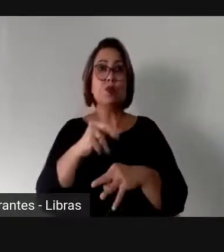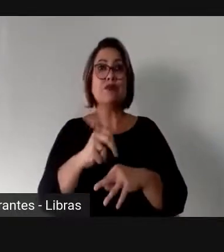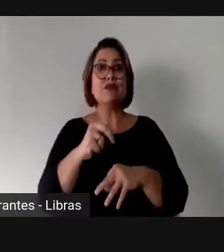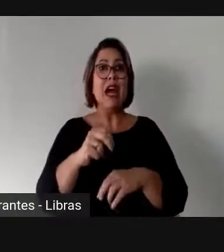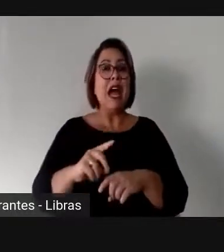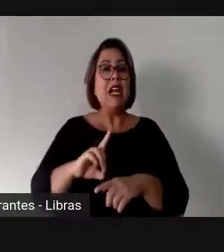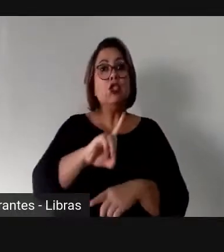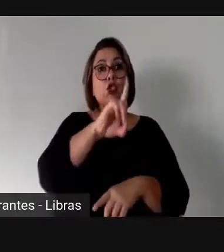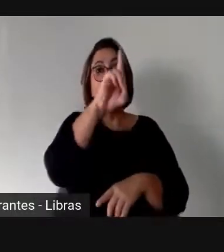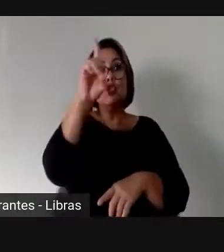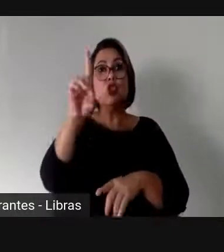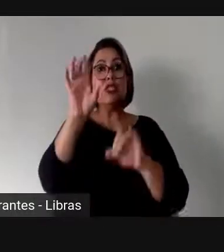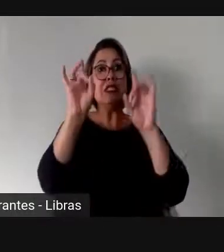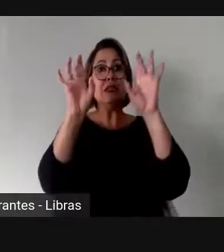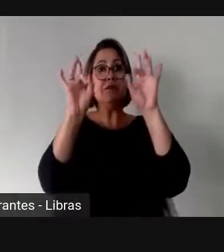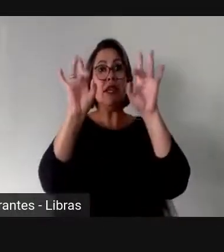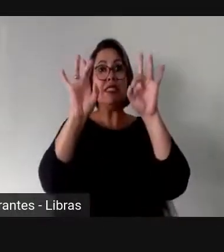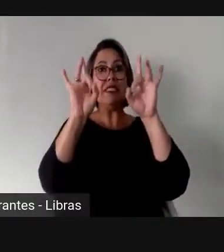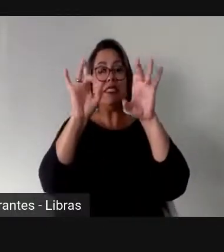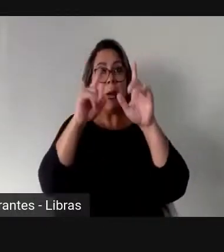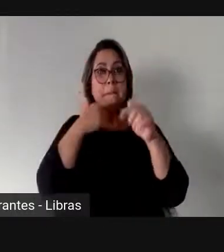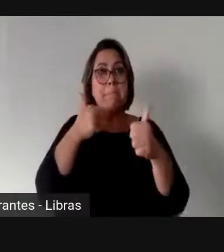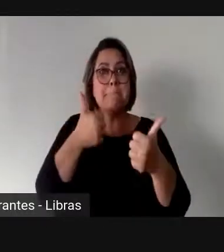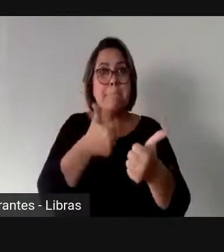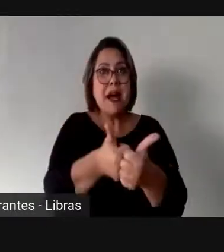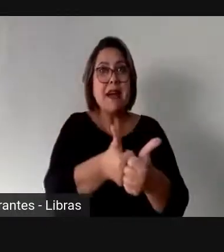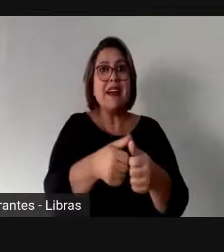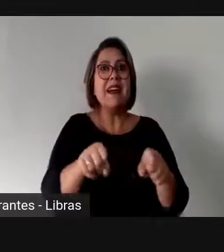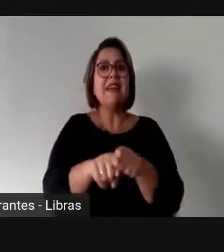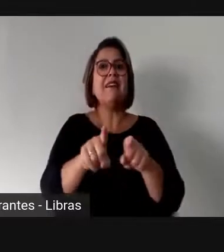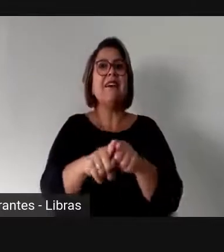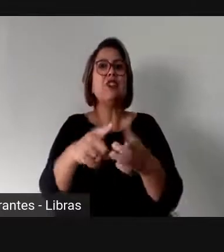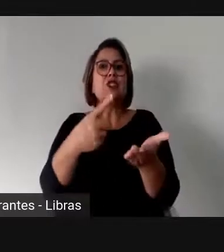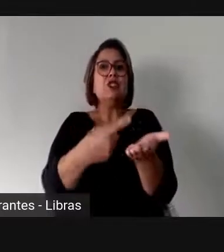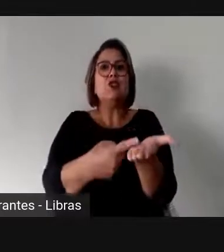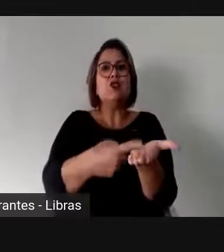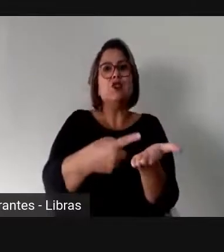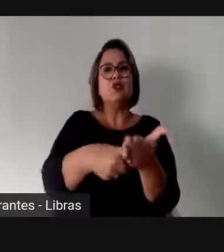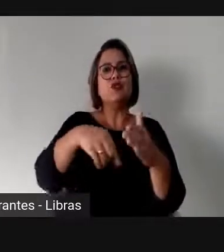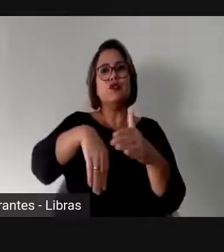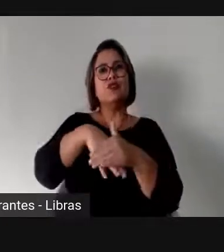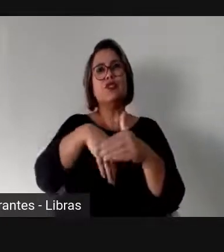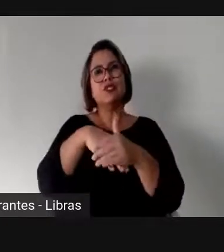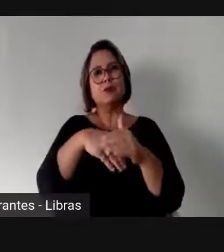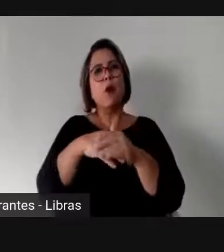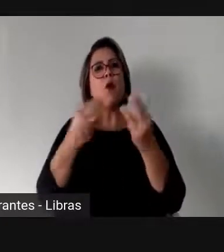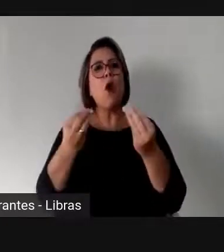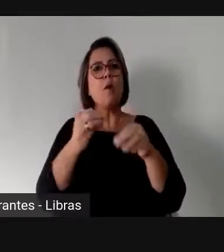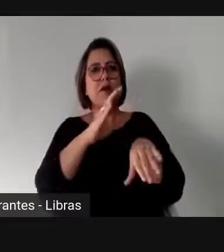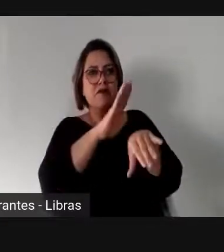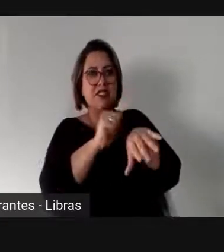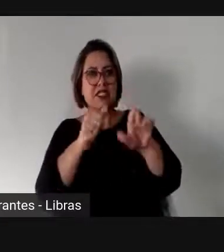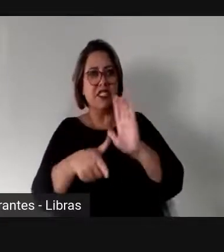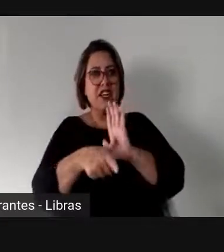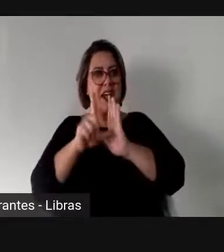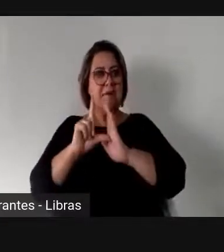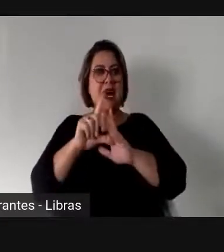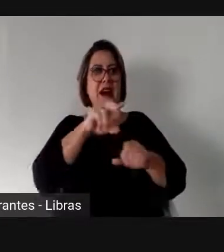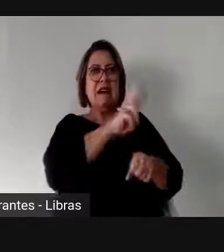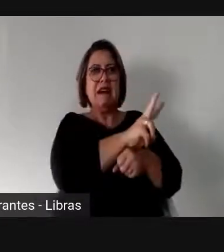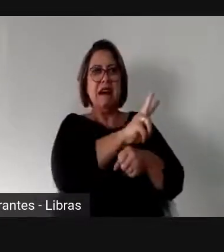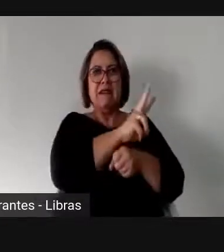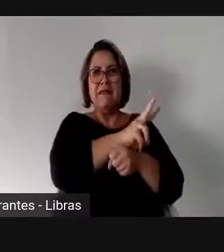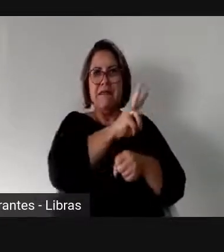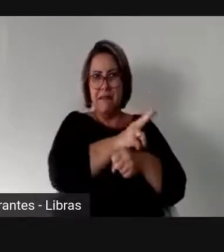no dia do jogo ou próximo ao jogo, você chama o time reserva, que é os 30, vamos pensar as cotas de mulheres.